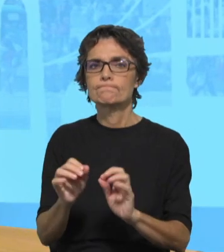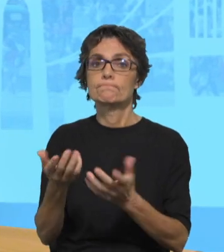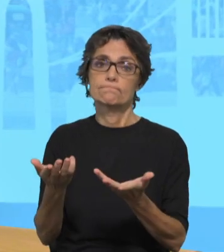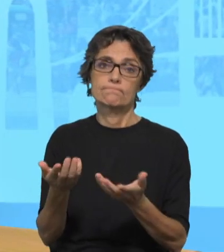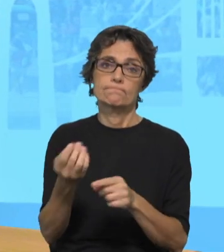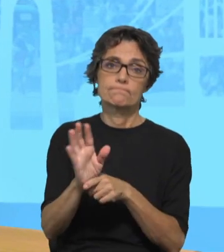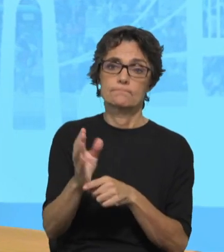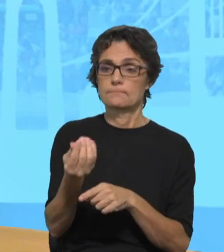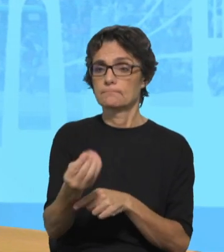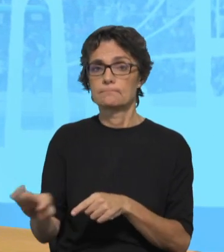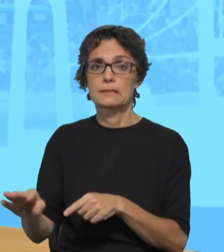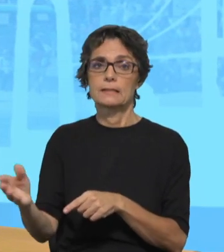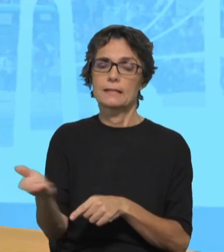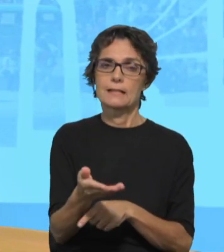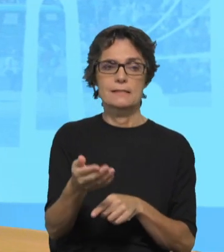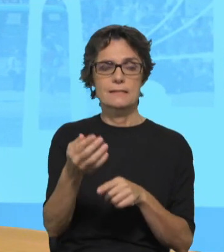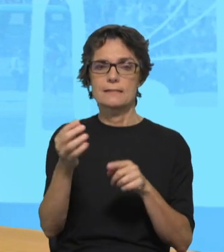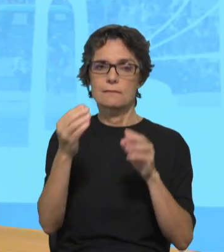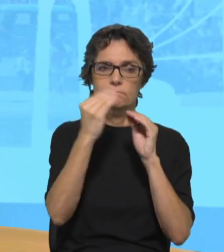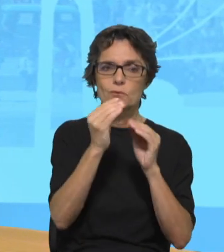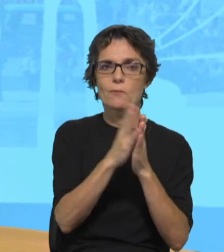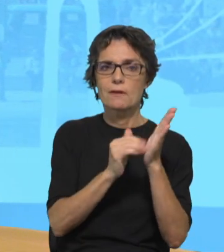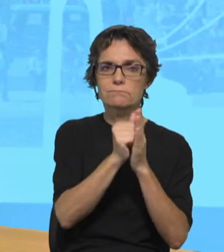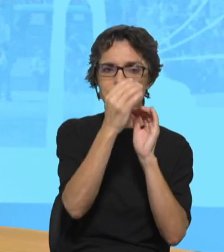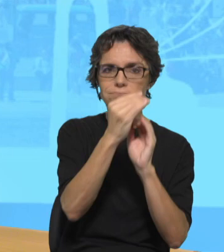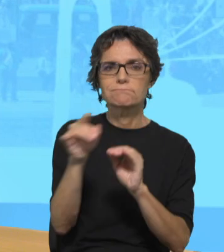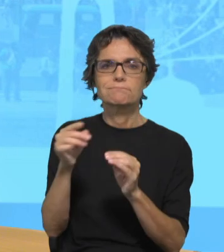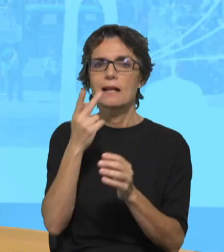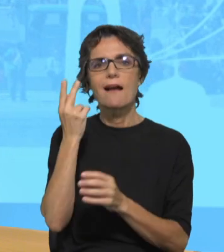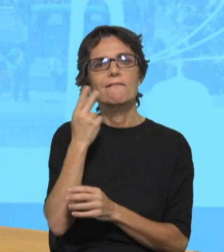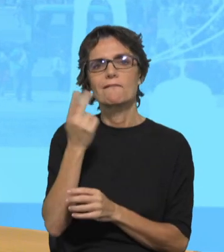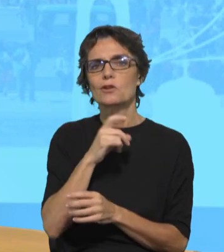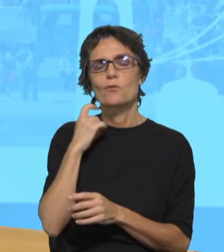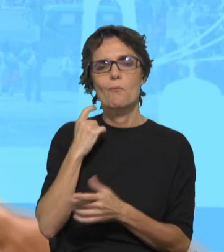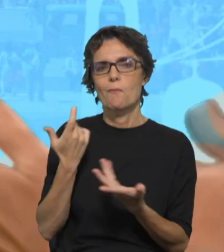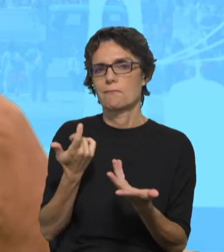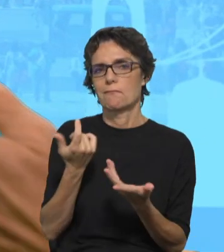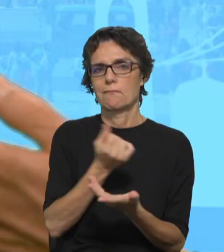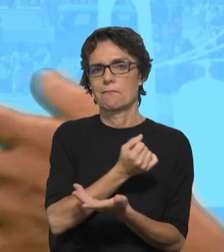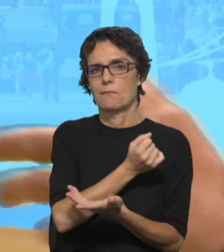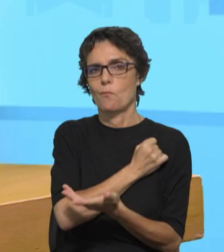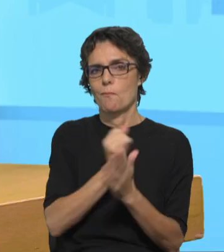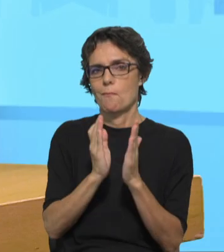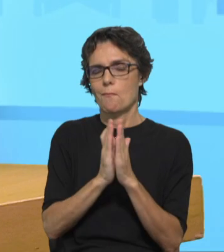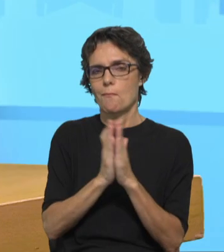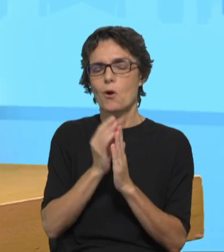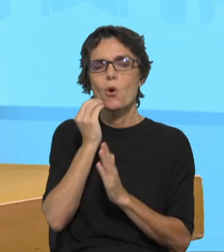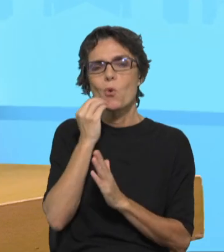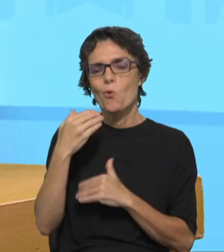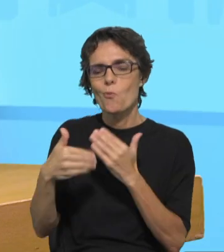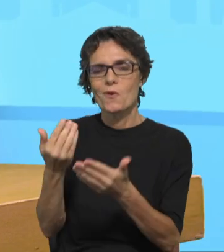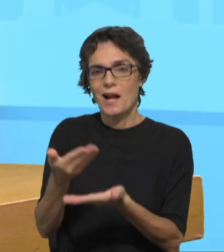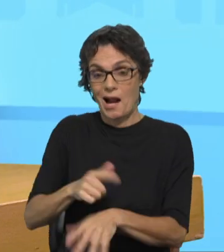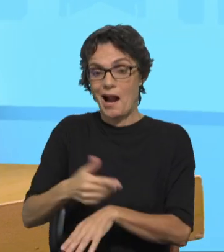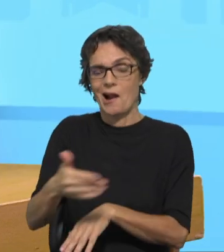catequese, para as inscrições. Como é que é a vida de um parco e de uma paróquia por estes dias? Bem, as Jornadas Mundial da Juventude, de